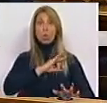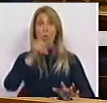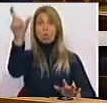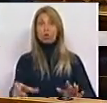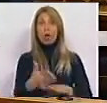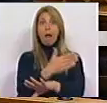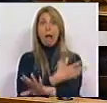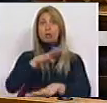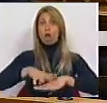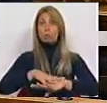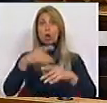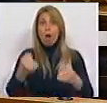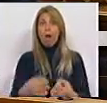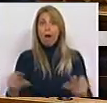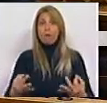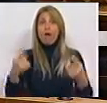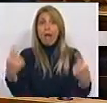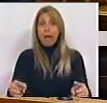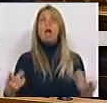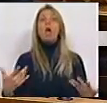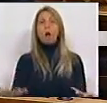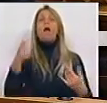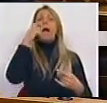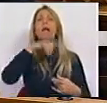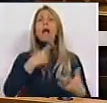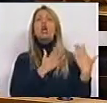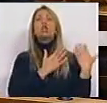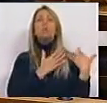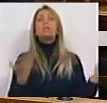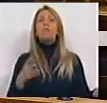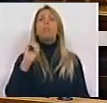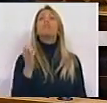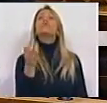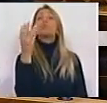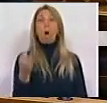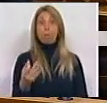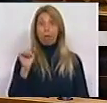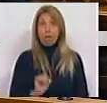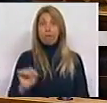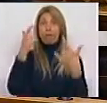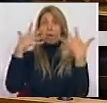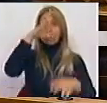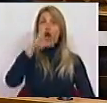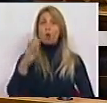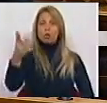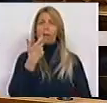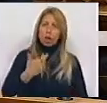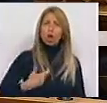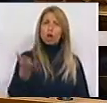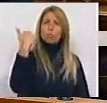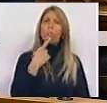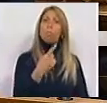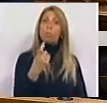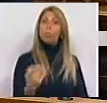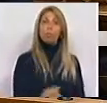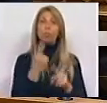quem é responsável por esse swap é o Estado, Sr. Secretário de Estado. Diga-nos e responda-nos essa pergunta. Qual a